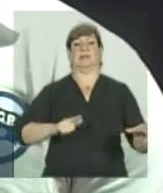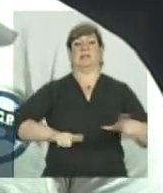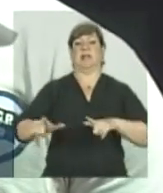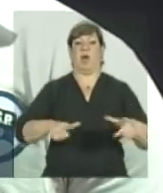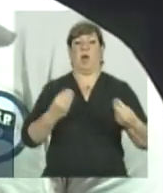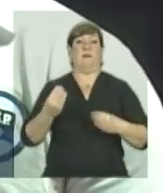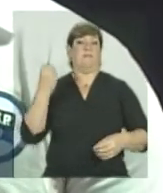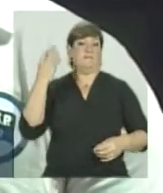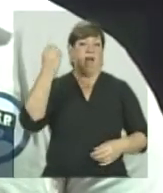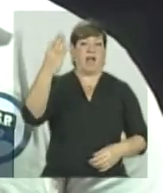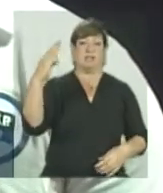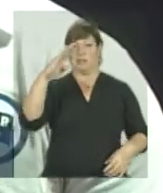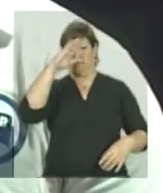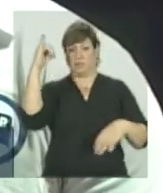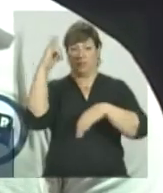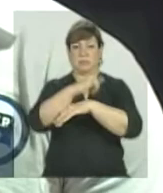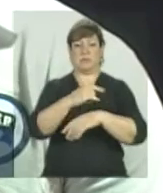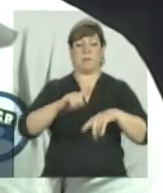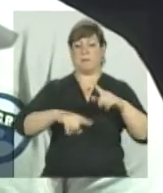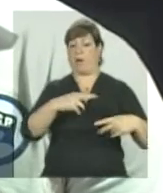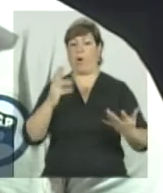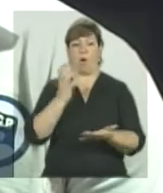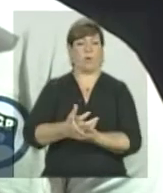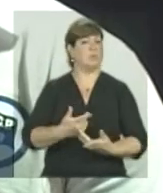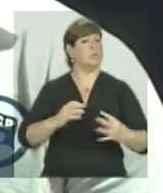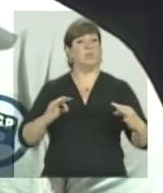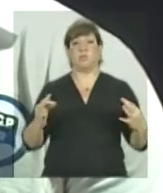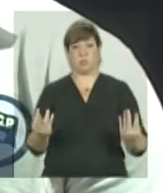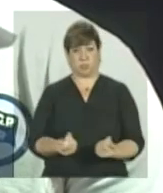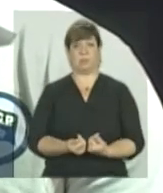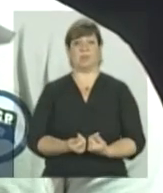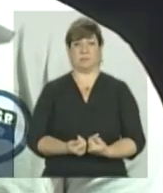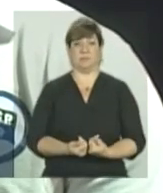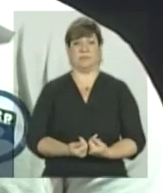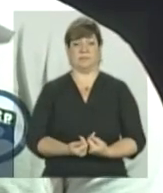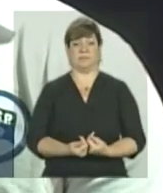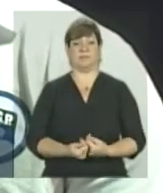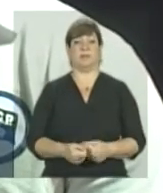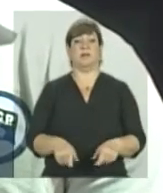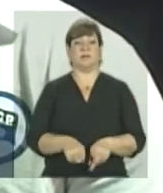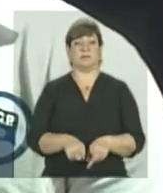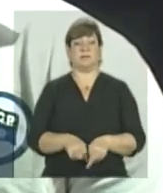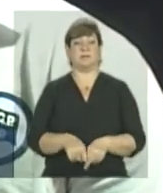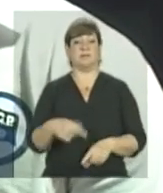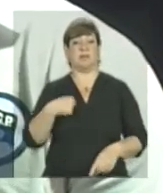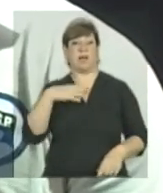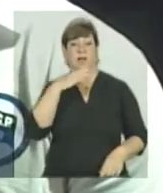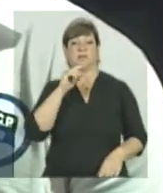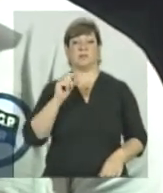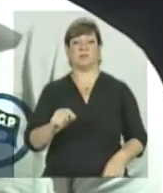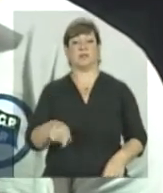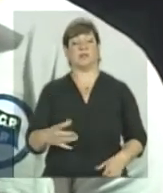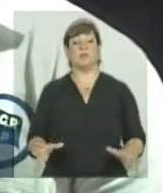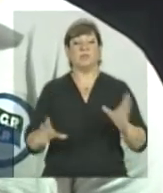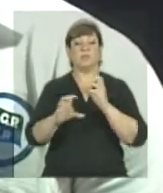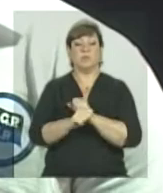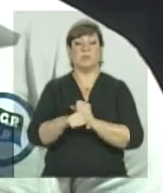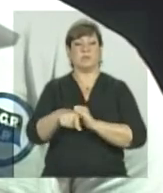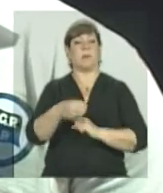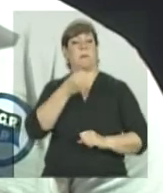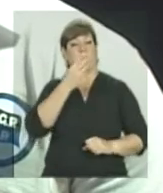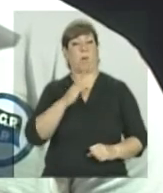trabalho, viagens, material, tudo, né? Então, eu acho que tudo que vem para somar